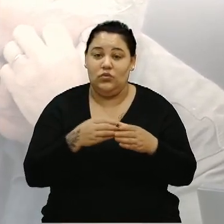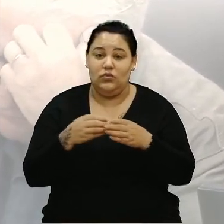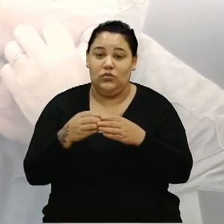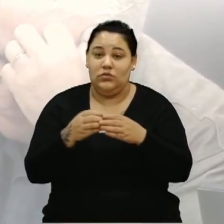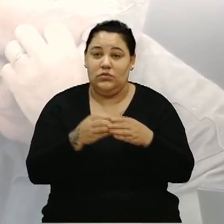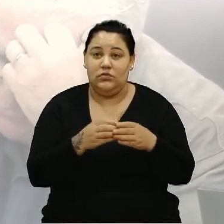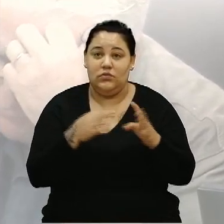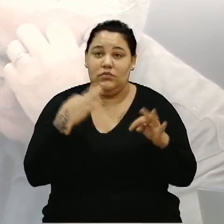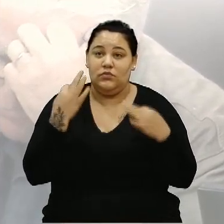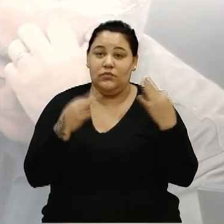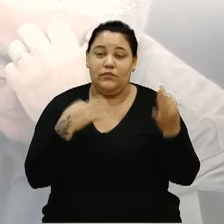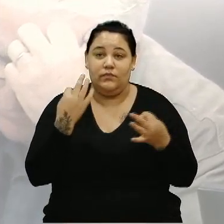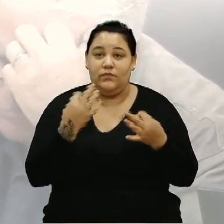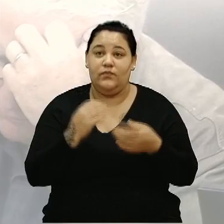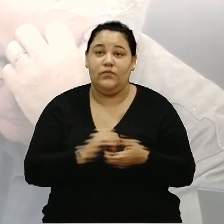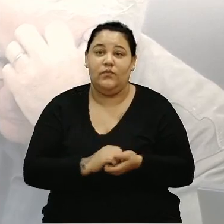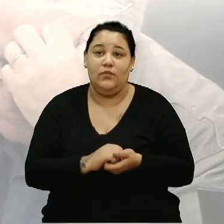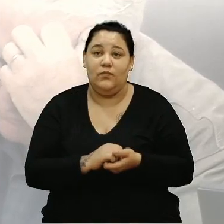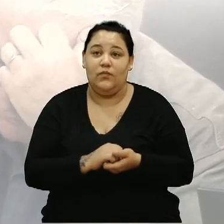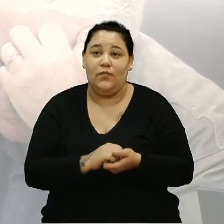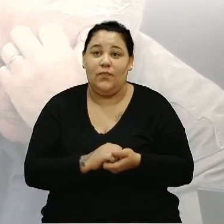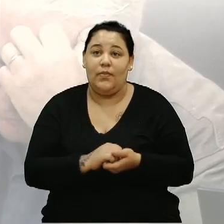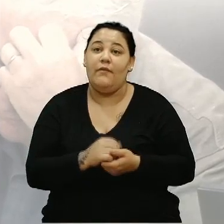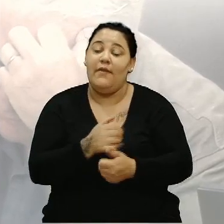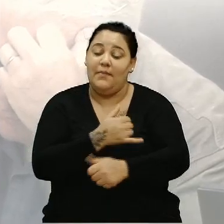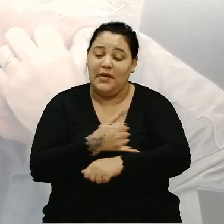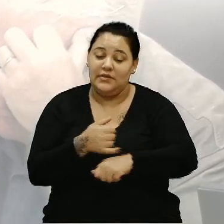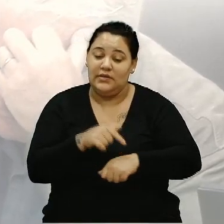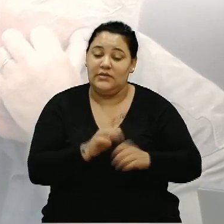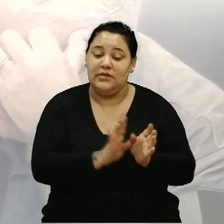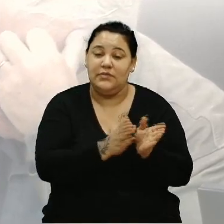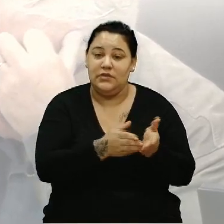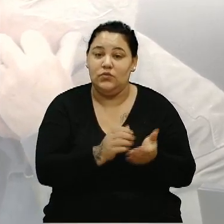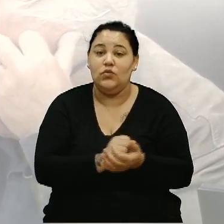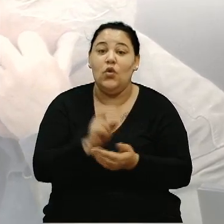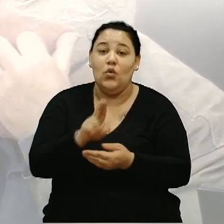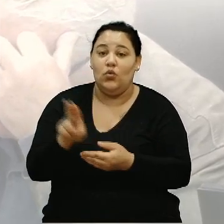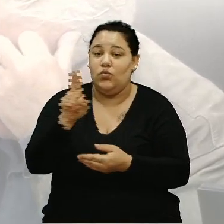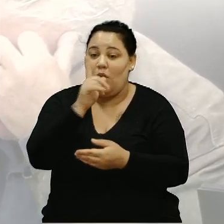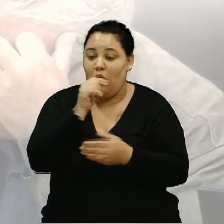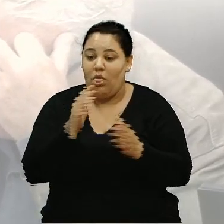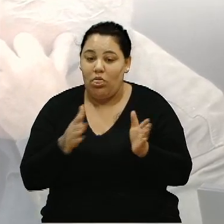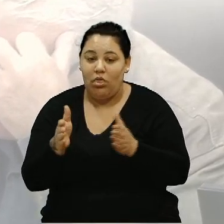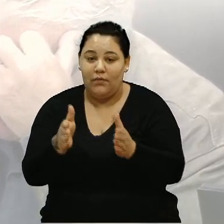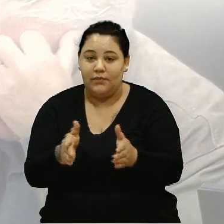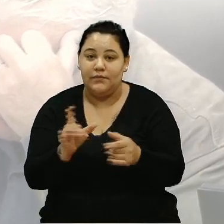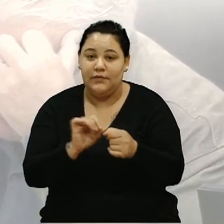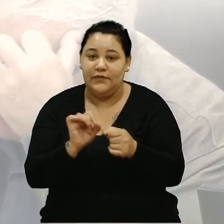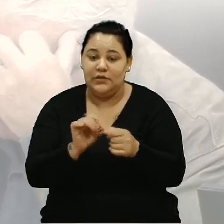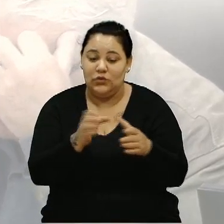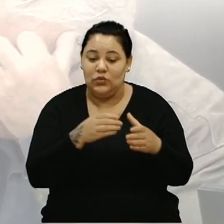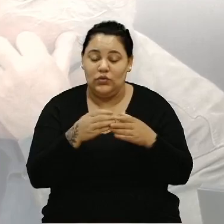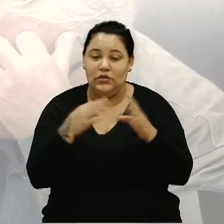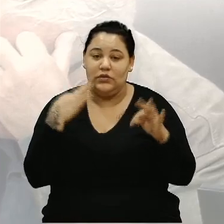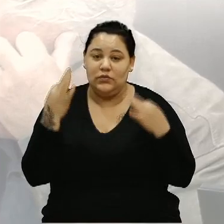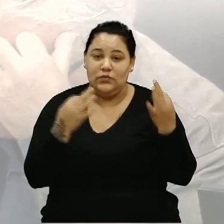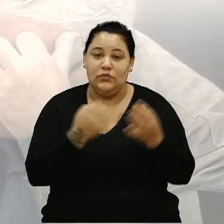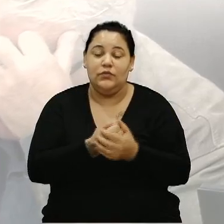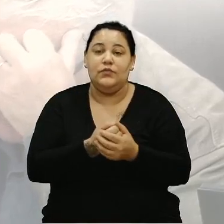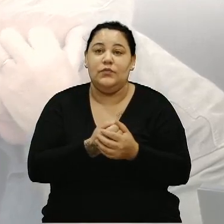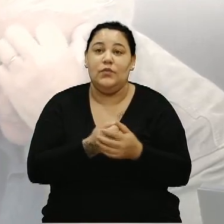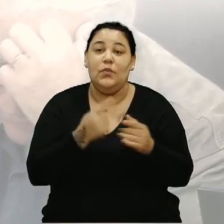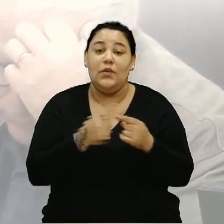vai passar também por essa comissão. a utilização das represas para fazer turismo esportivo. Por que aqui em alguns